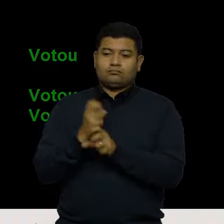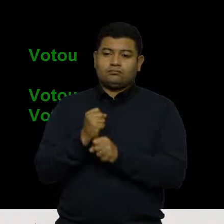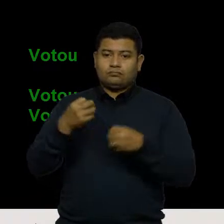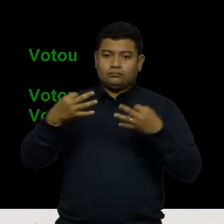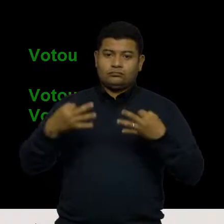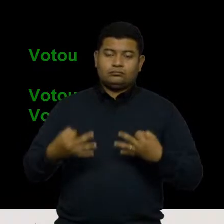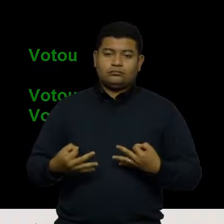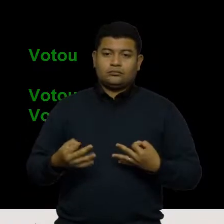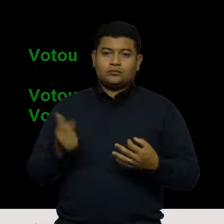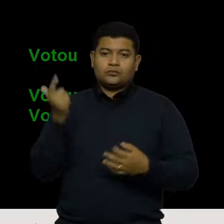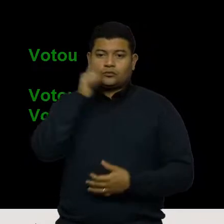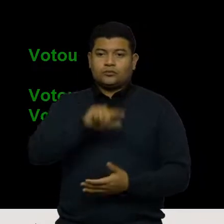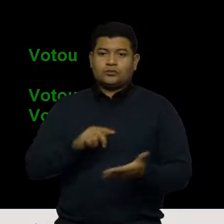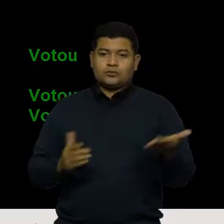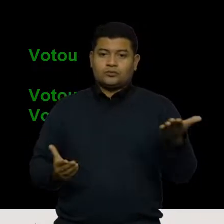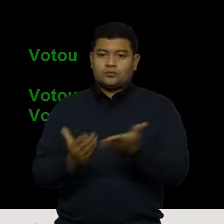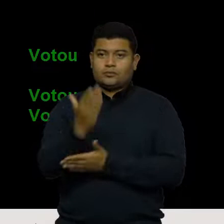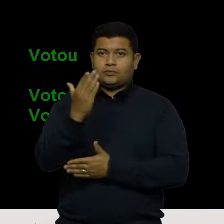aprovar